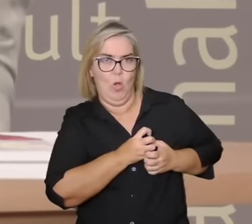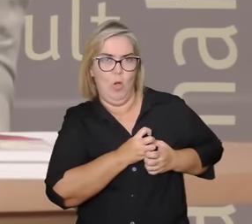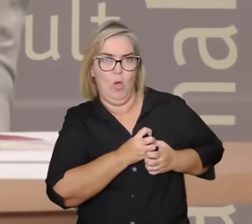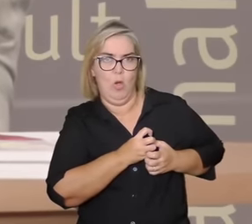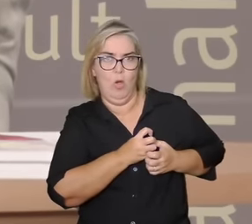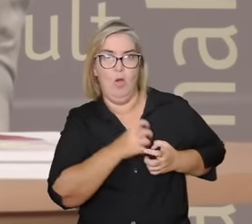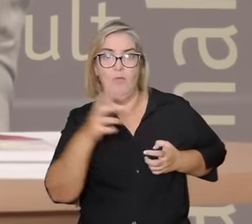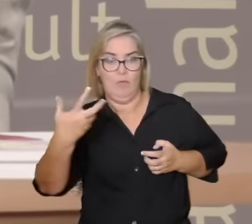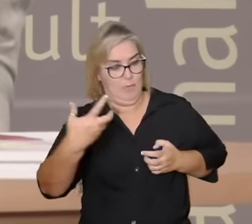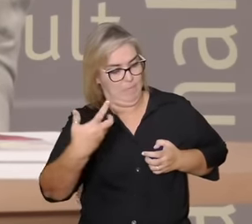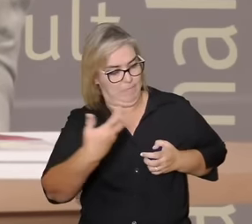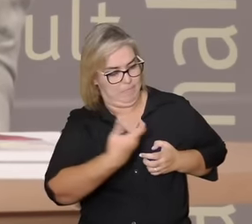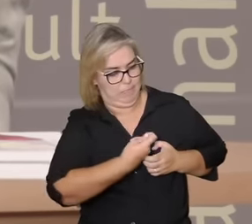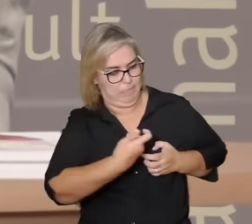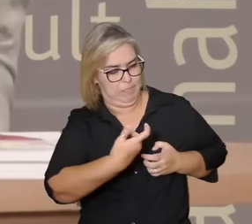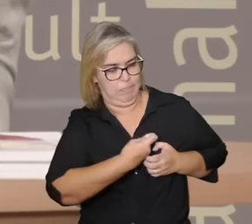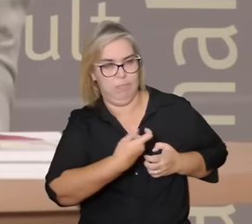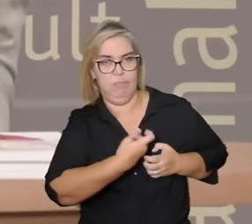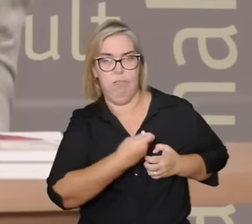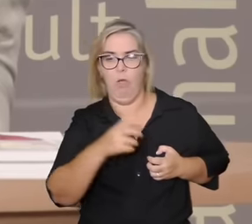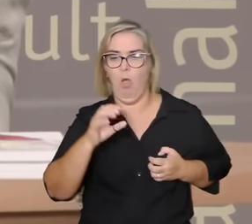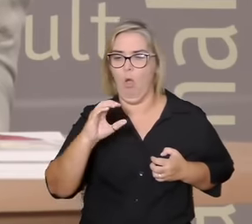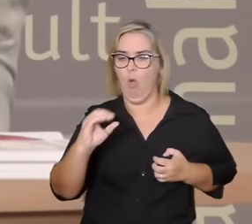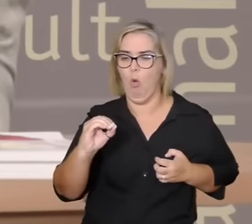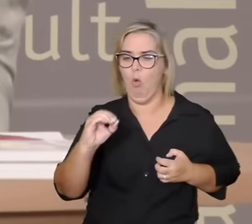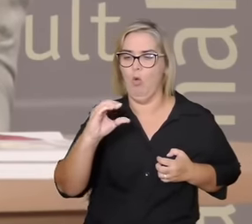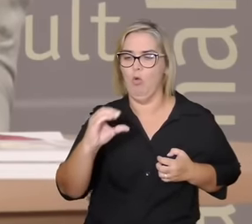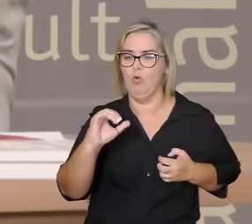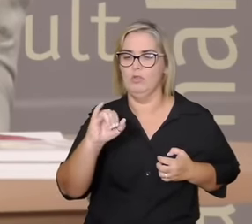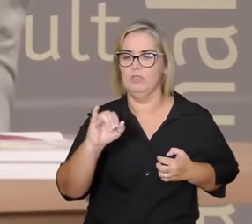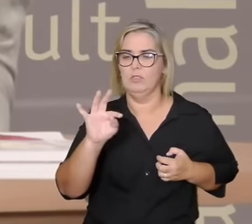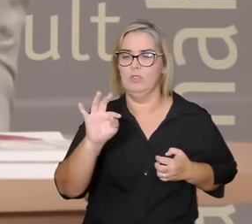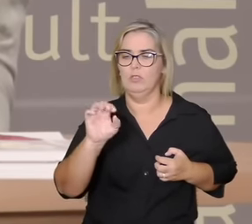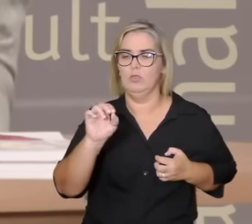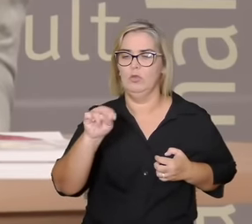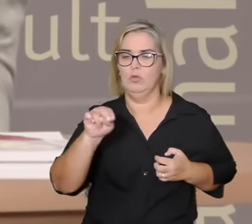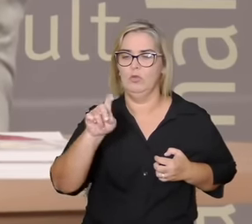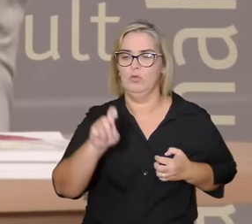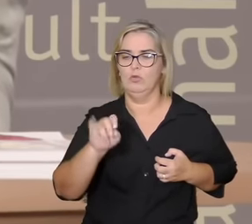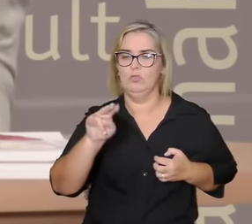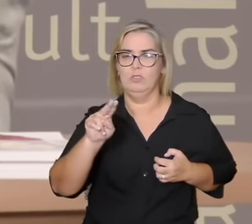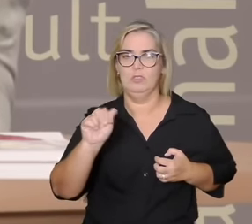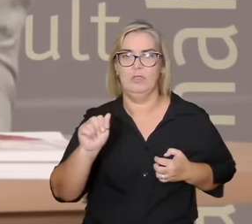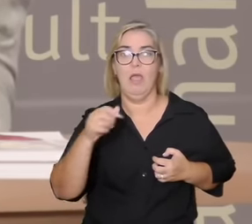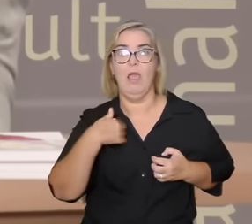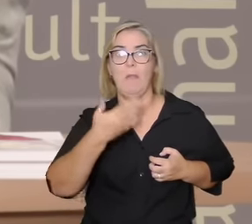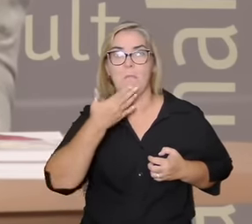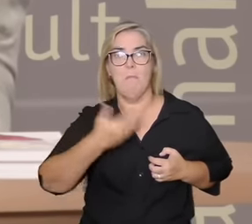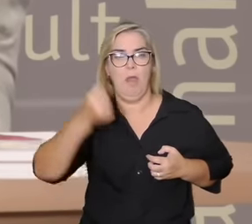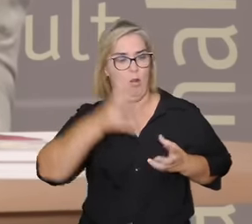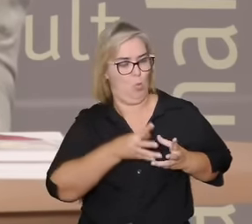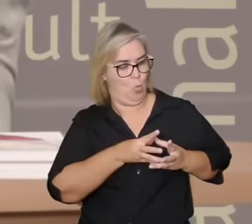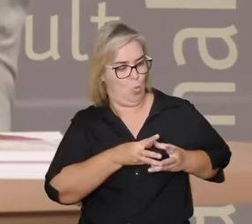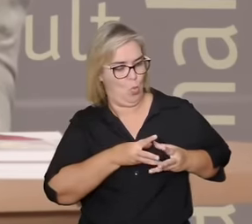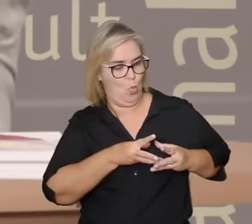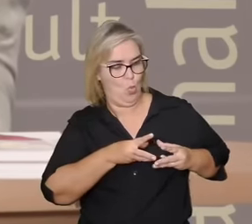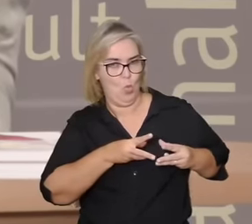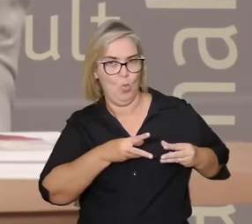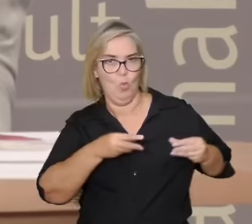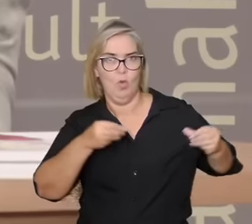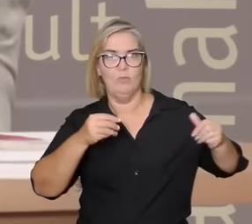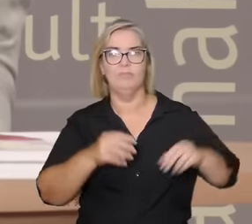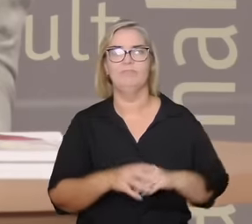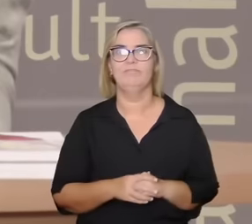esse estudo está aí disponível na Universidade do Estado de Michigan essa é a minha